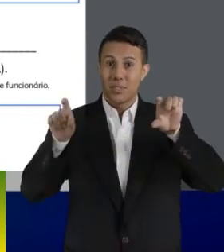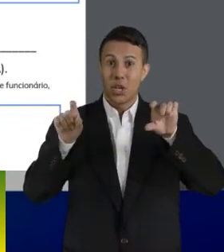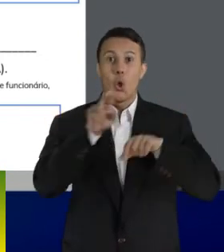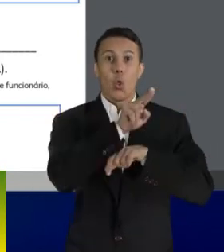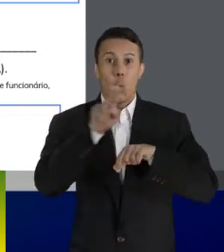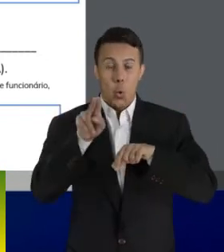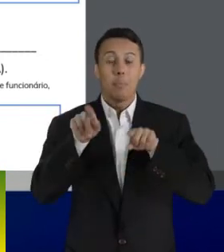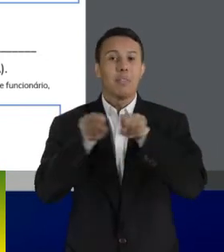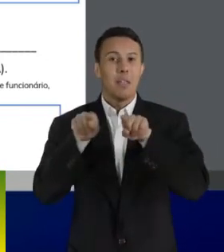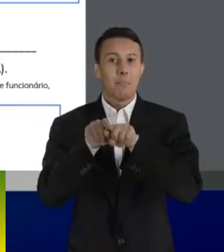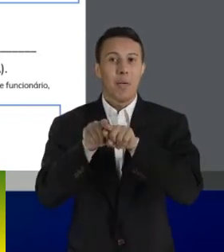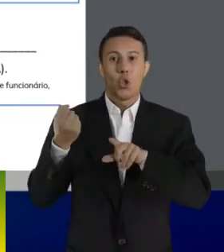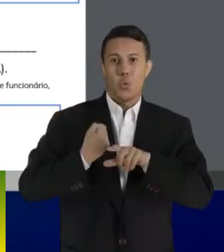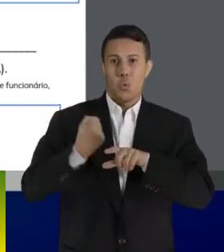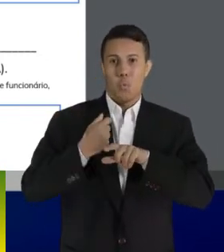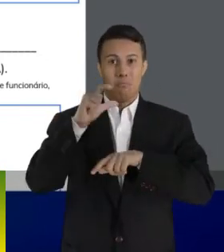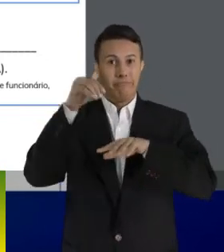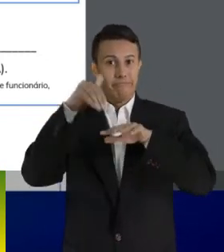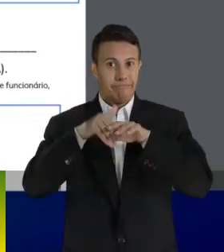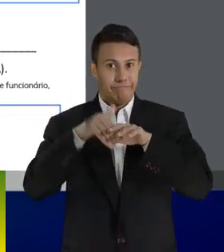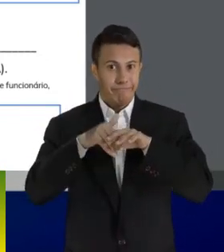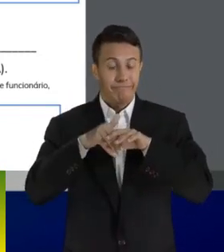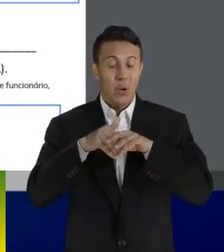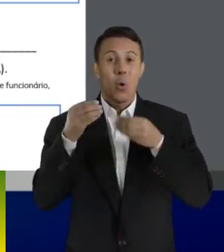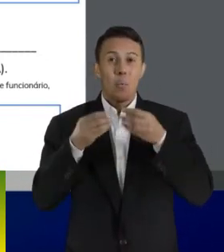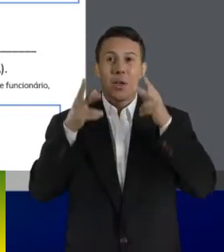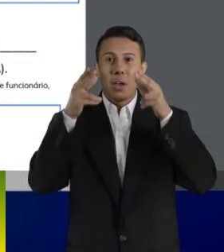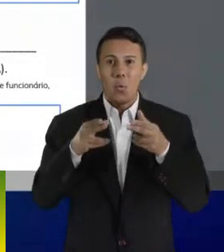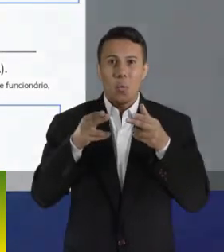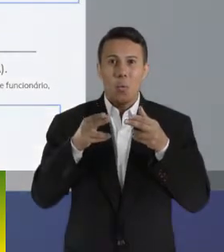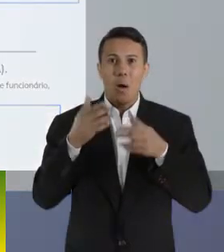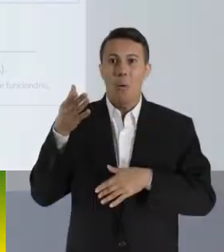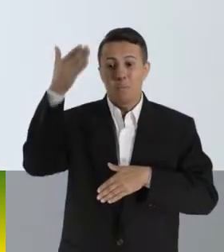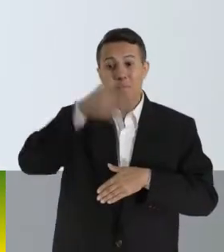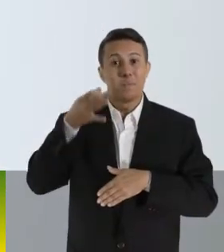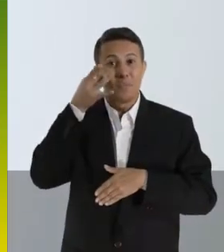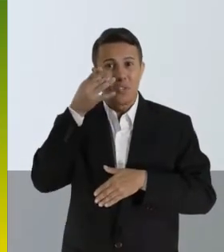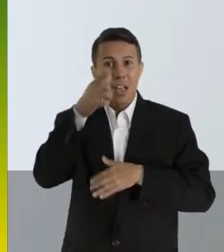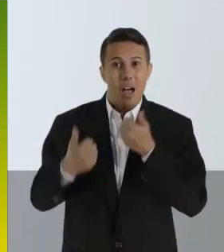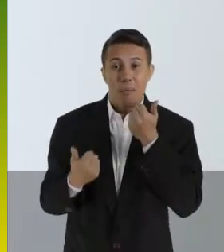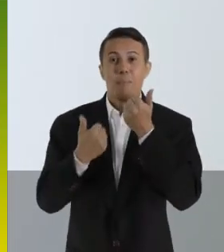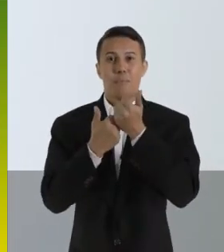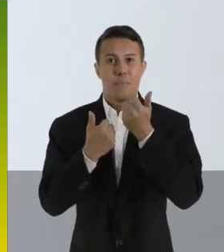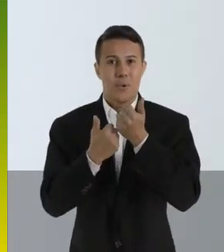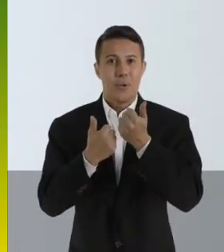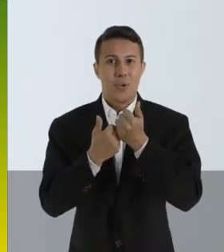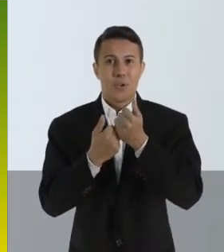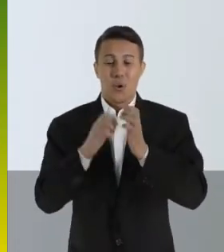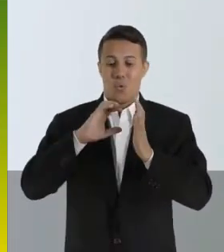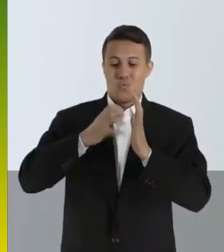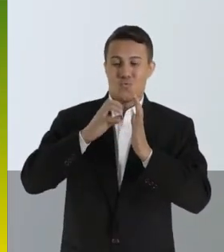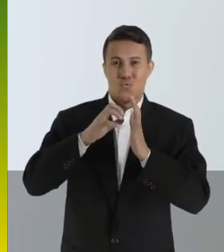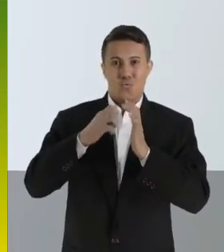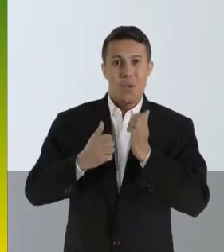Será como uma testemunha de que você está apoiando a criação do Aliança pelo Brasil. Eu sei que o processo é burocrático, mas dá